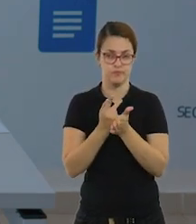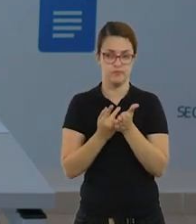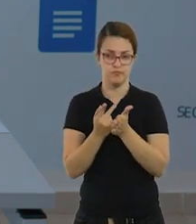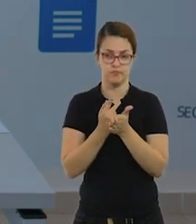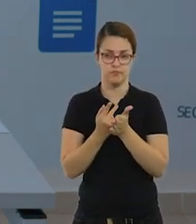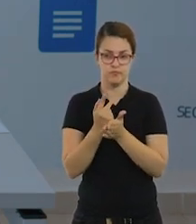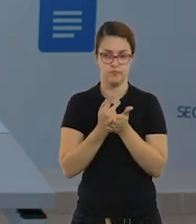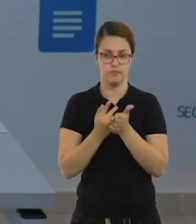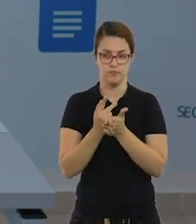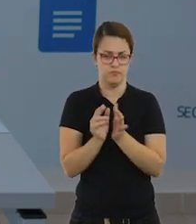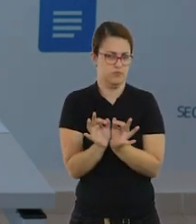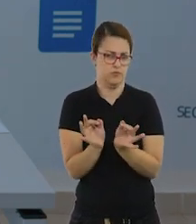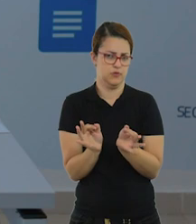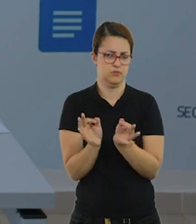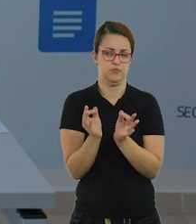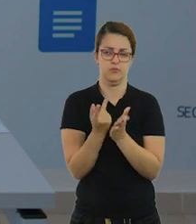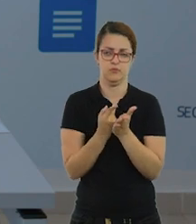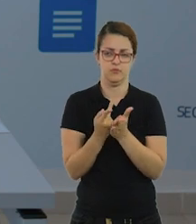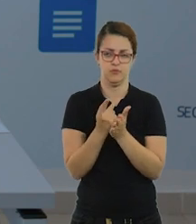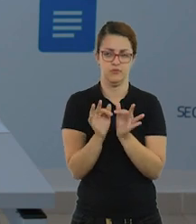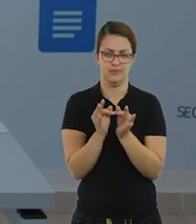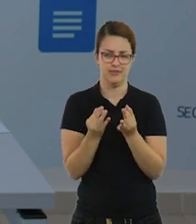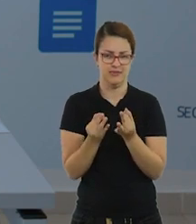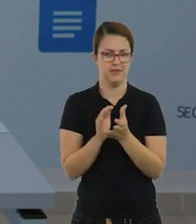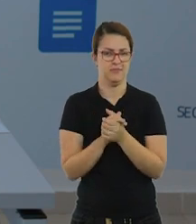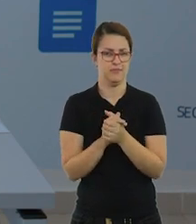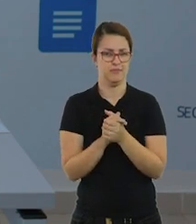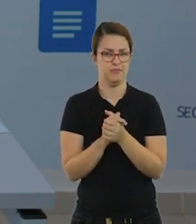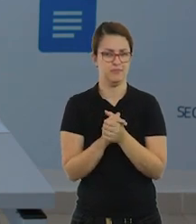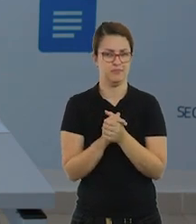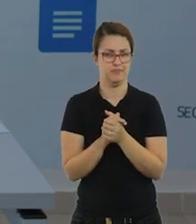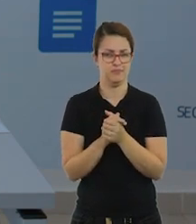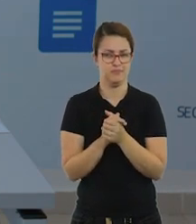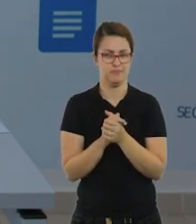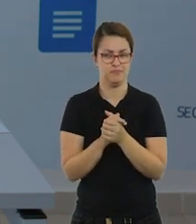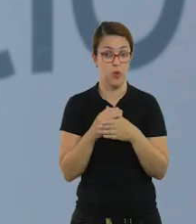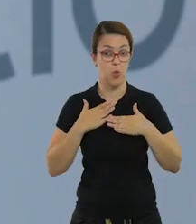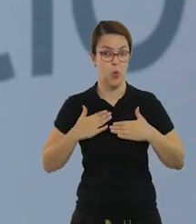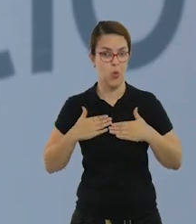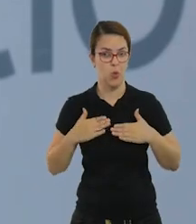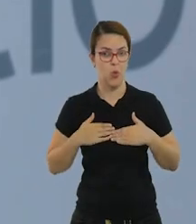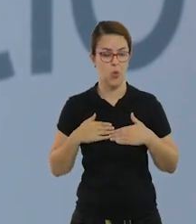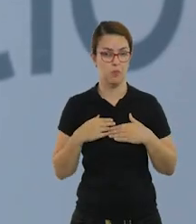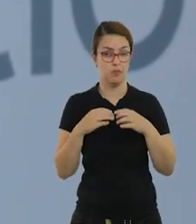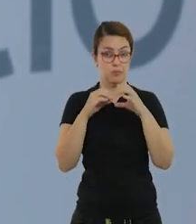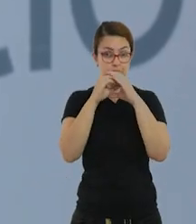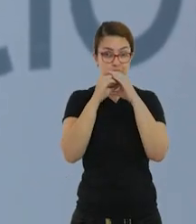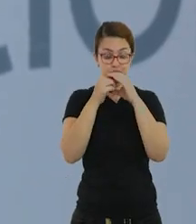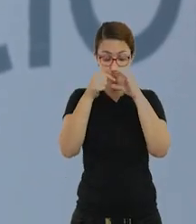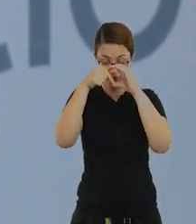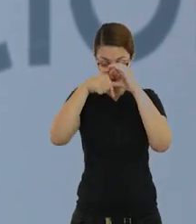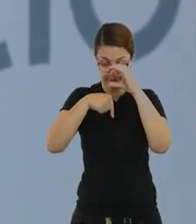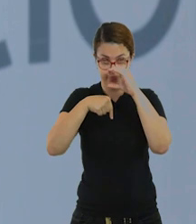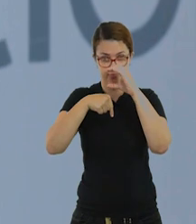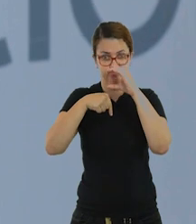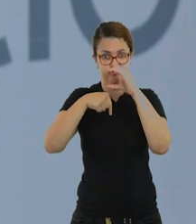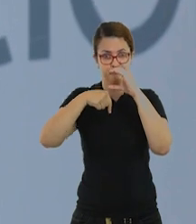Nesses desenhos, você vai fazer desenhos simples, aqueles desenhos de bonequinho, de palitinho, com determinada postura,